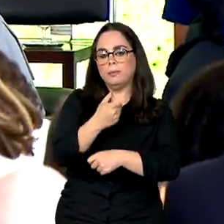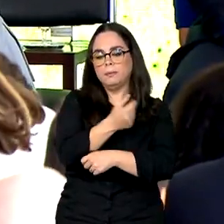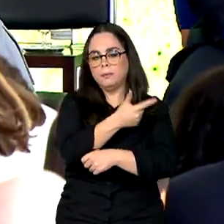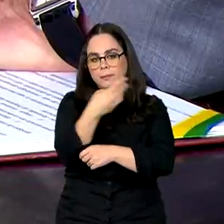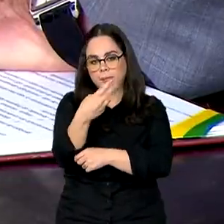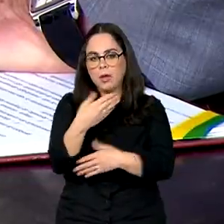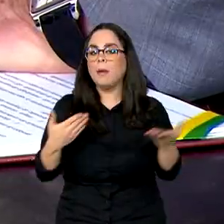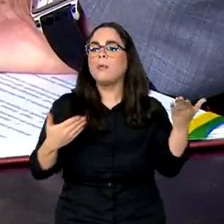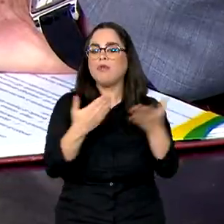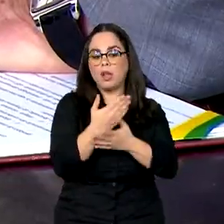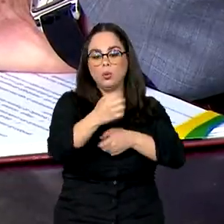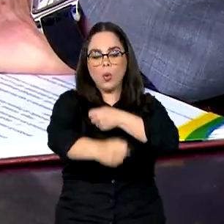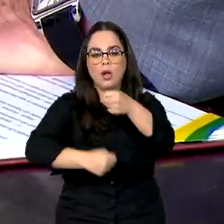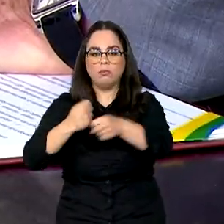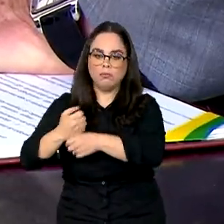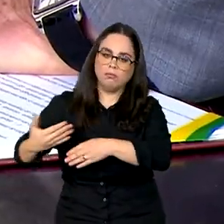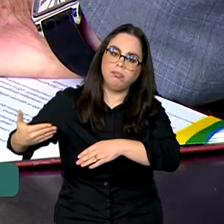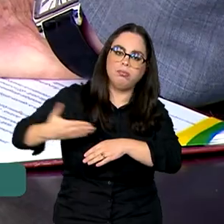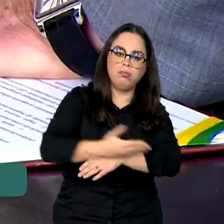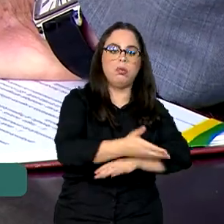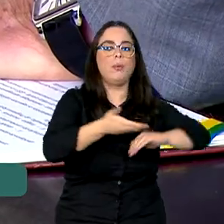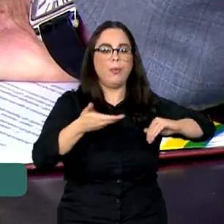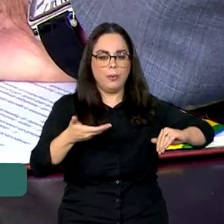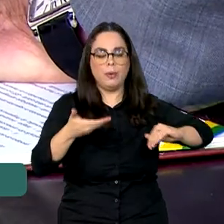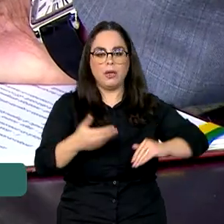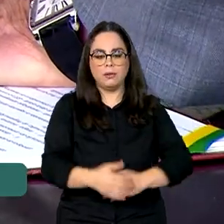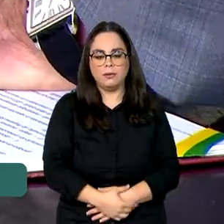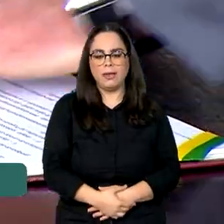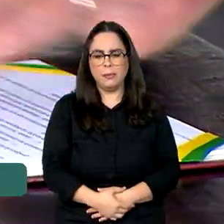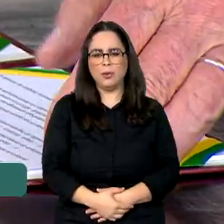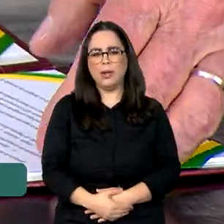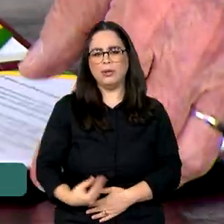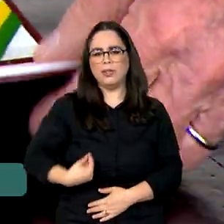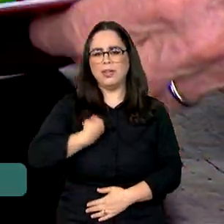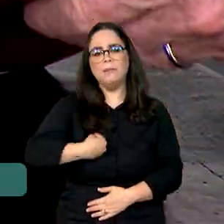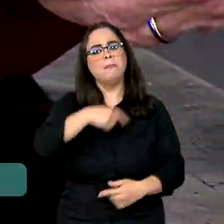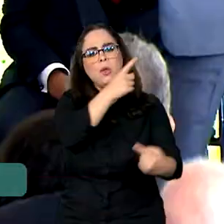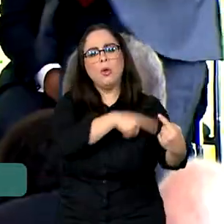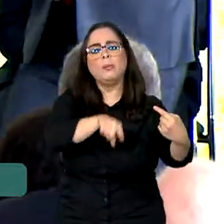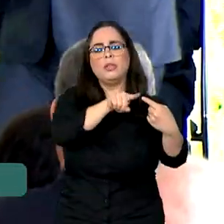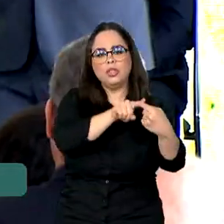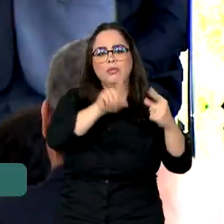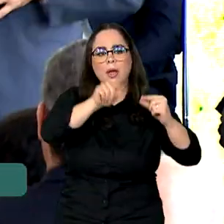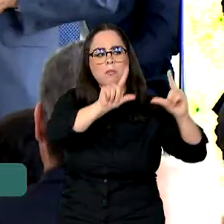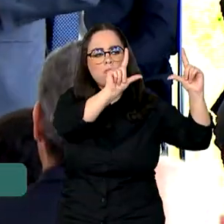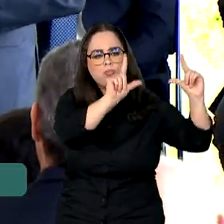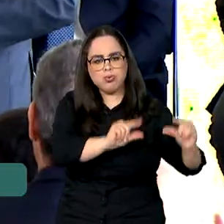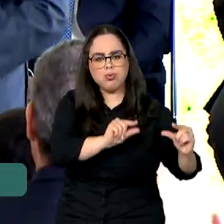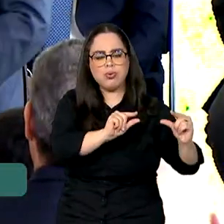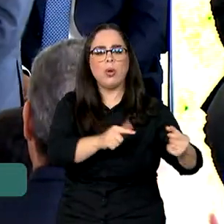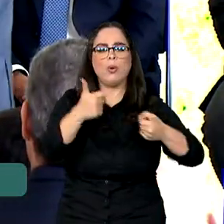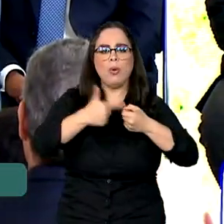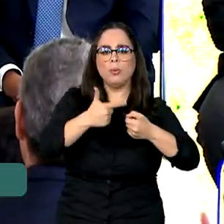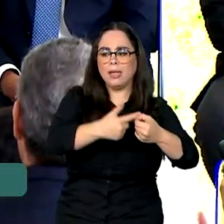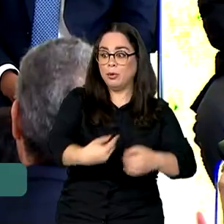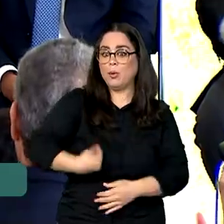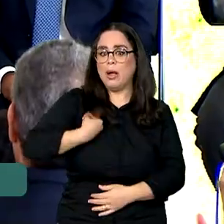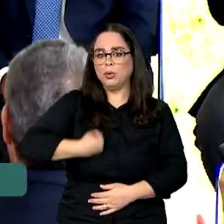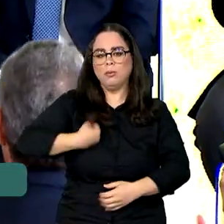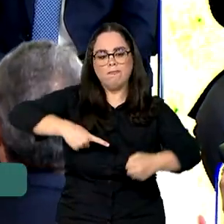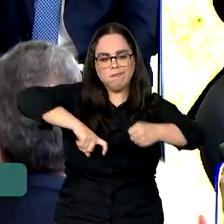aprovada um ano depois pelo Congresso Nacional. A meta é reduzir a dependência de combustíveis fósseis e